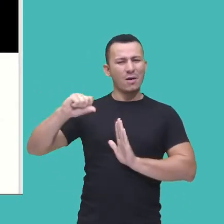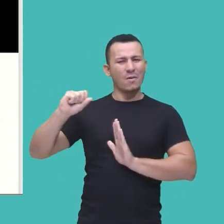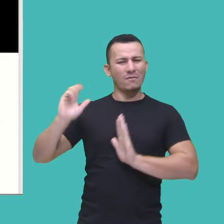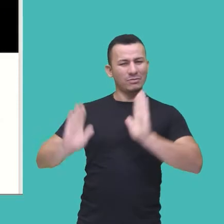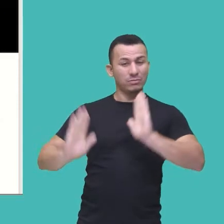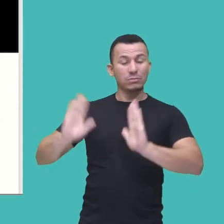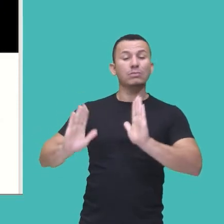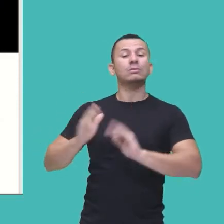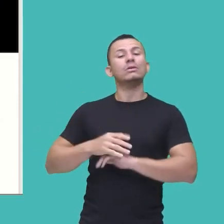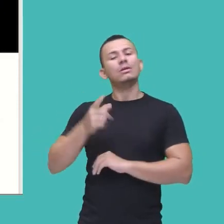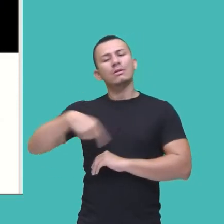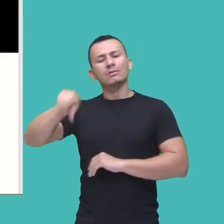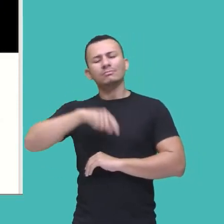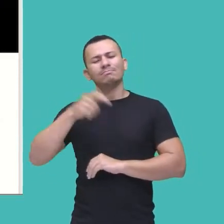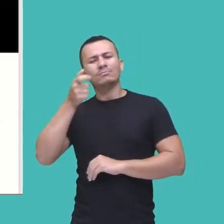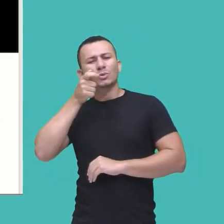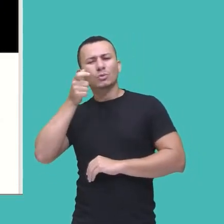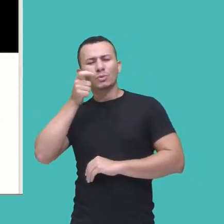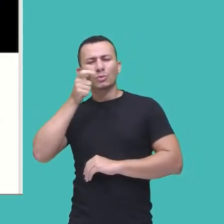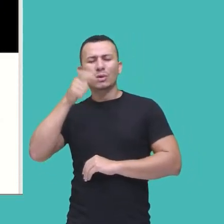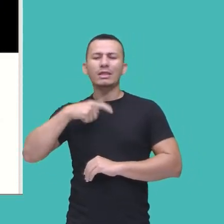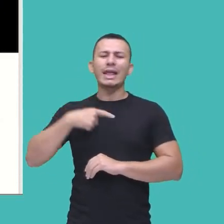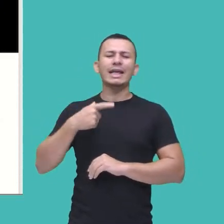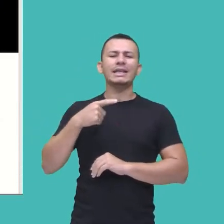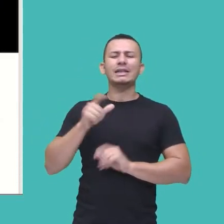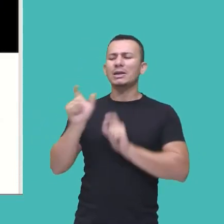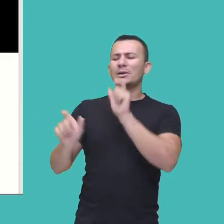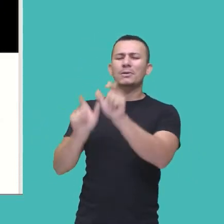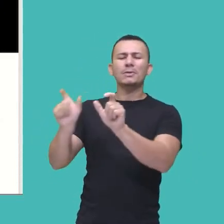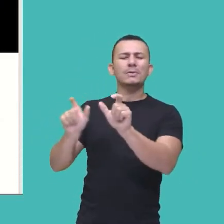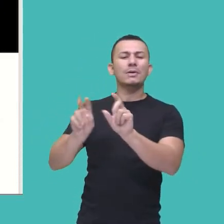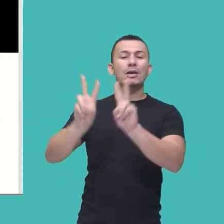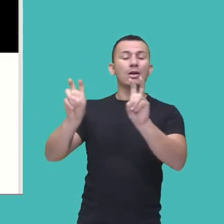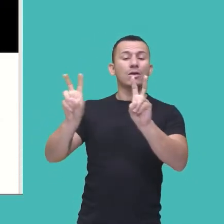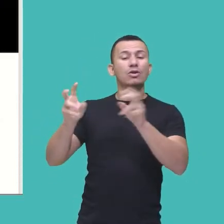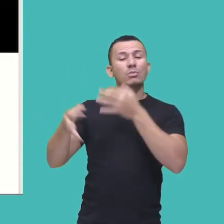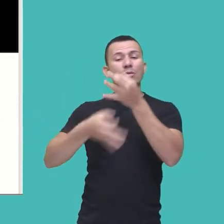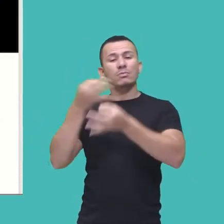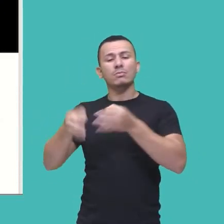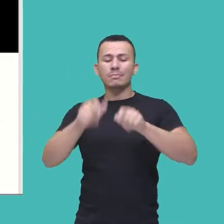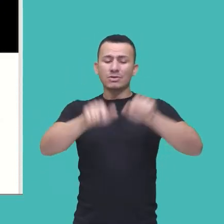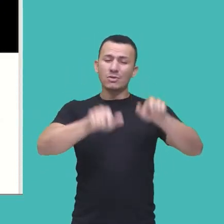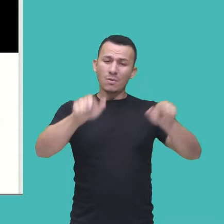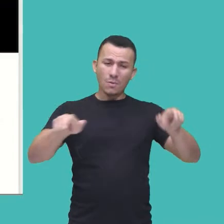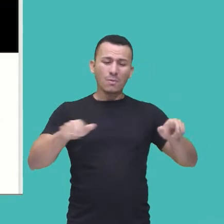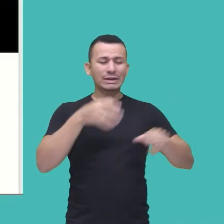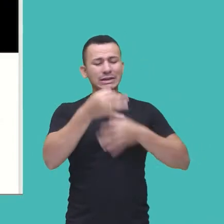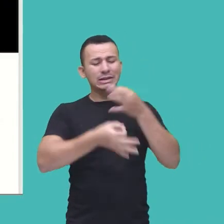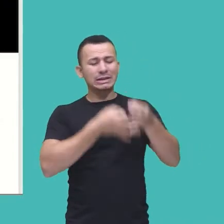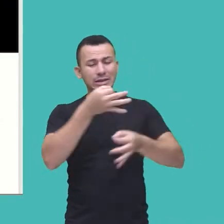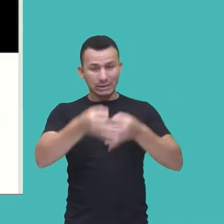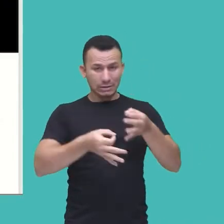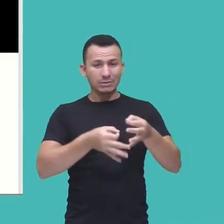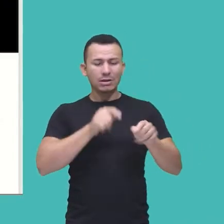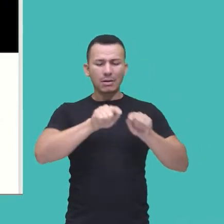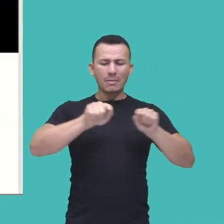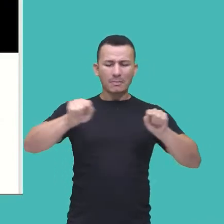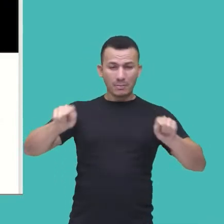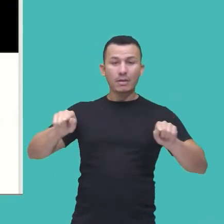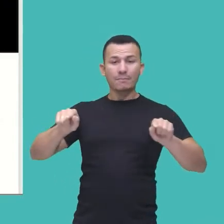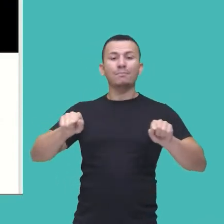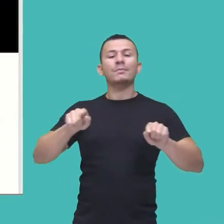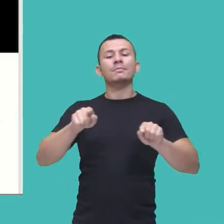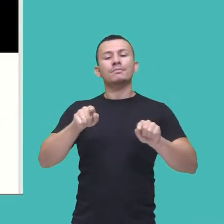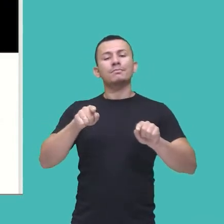onde você vê ali, né, algumas críticas em relação à configuração de alguns personagens, mas você acaba